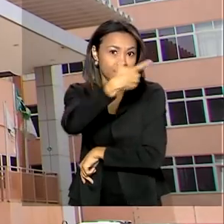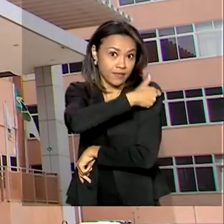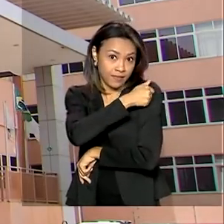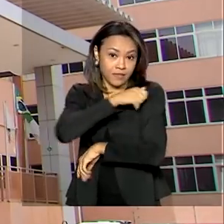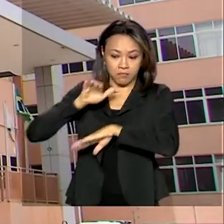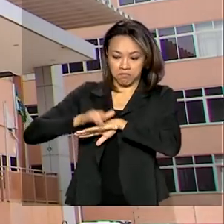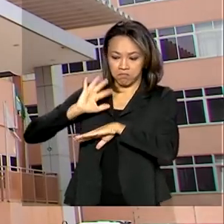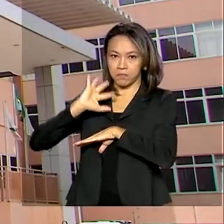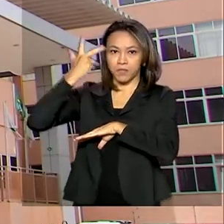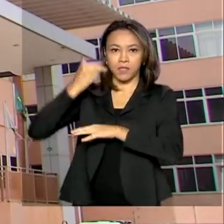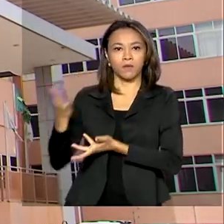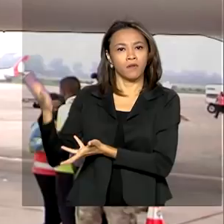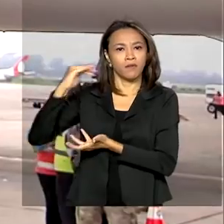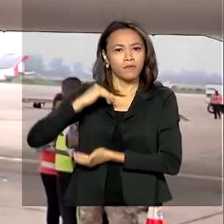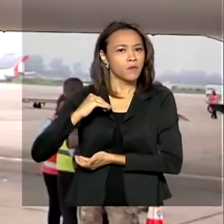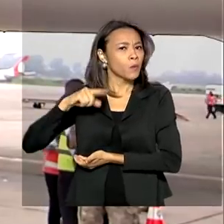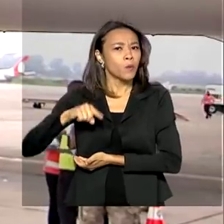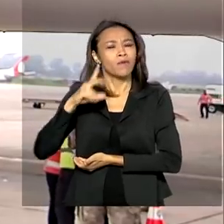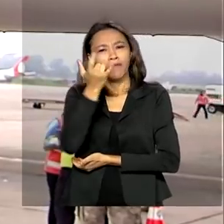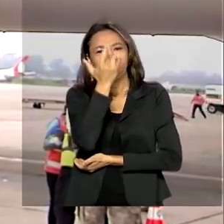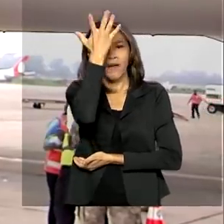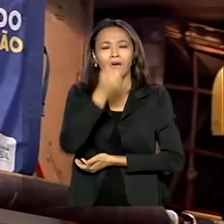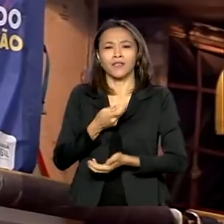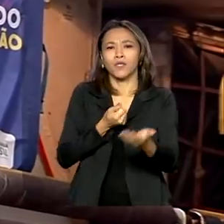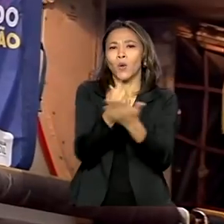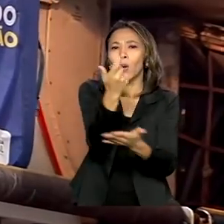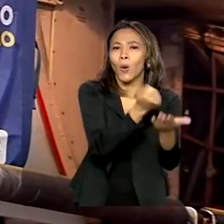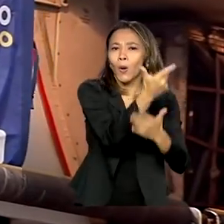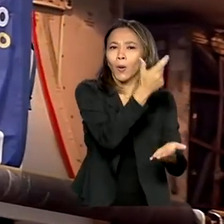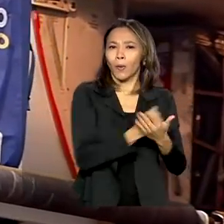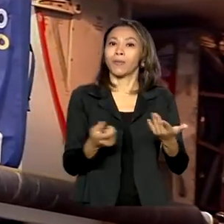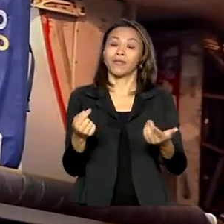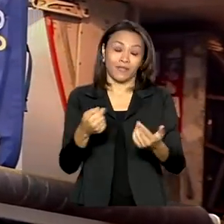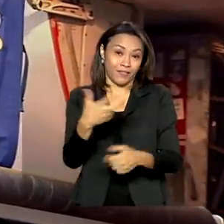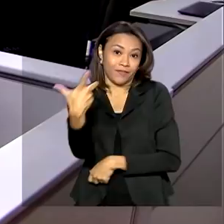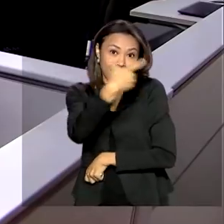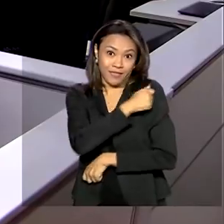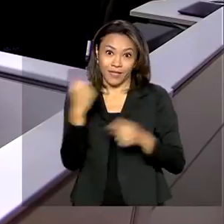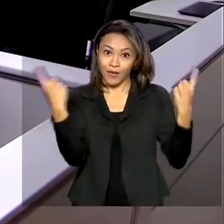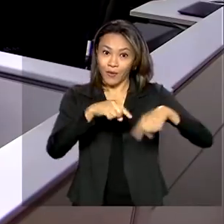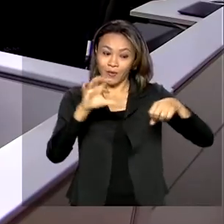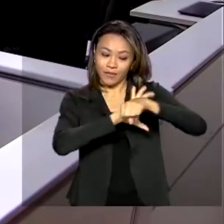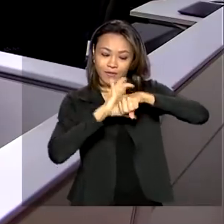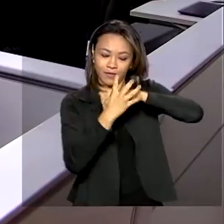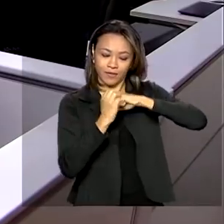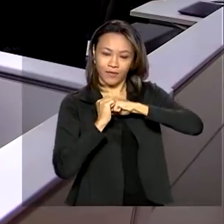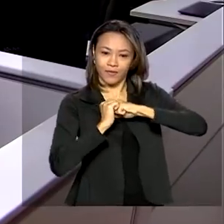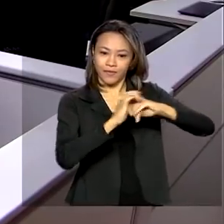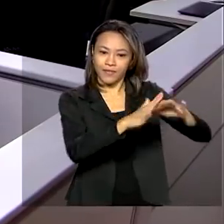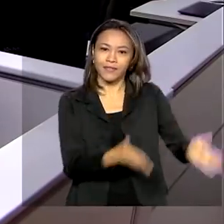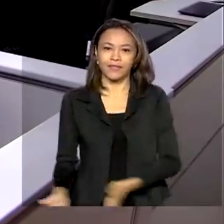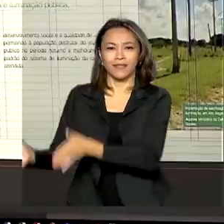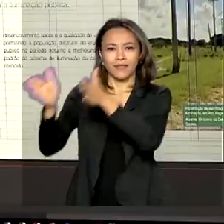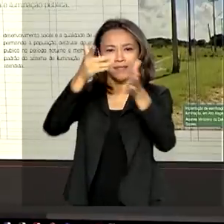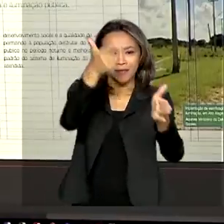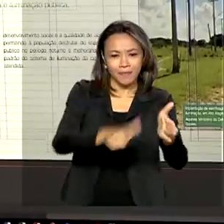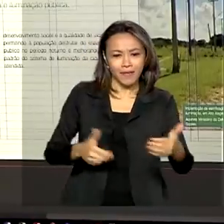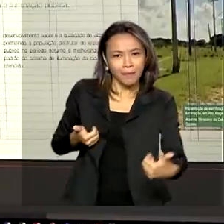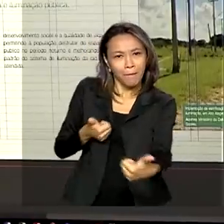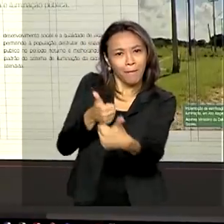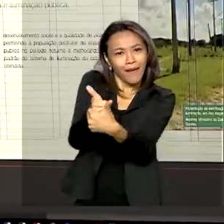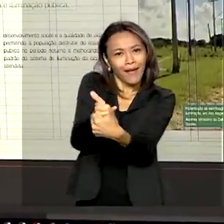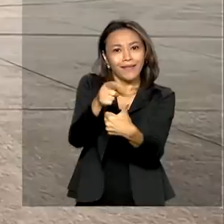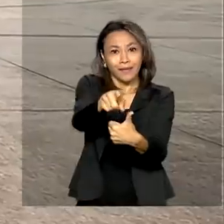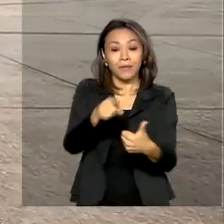Decisão da Anvisa vai facilitar a importação de doses contra a Covid-19. Mais perto das Forças Armadas. O